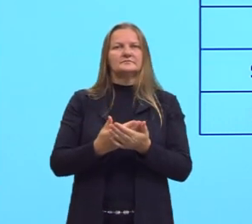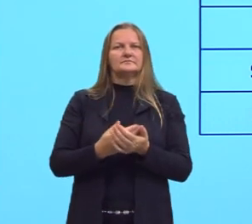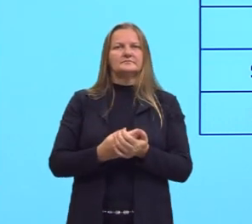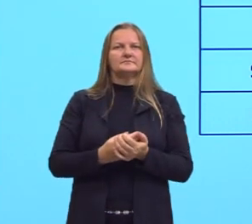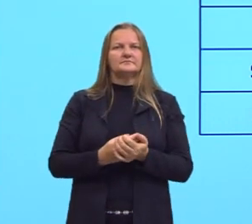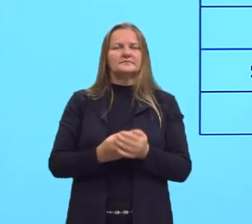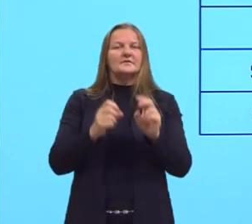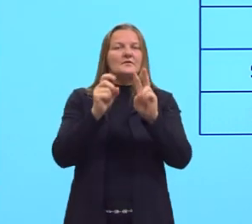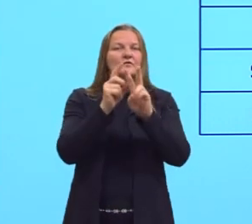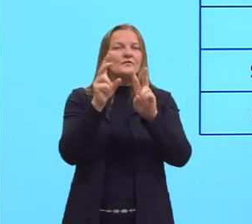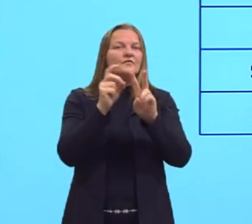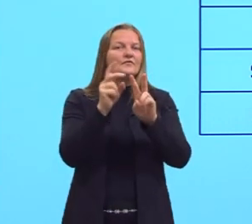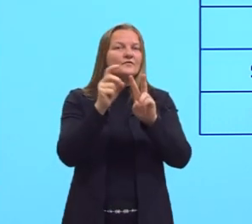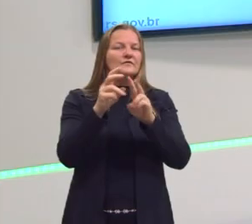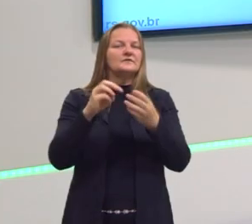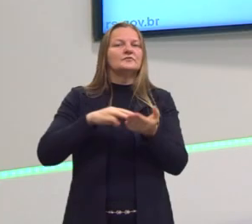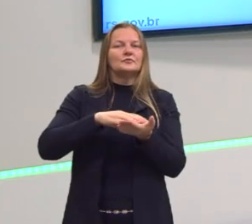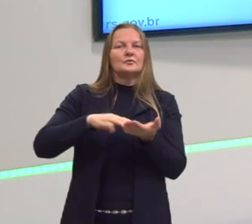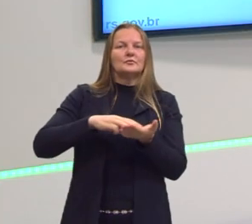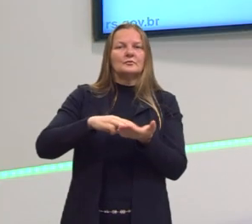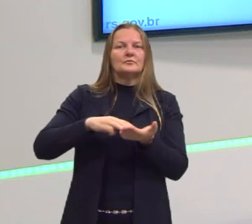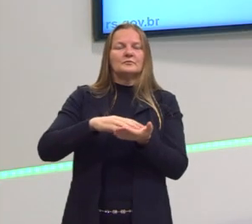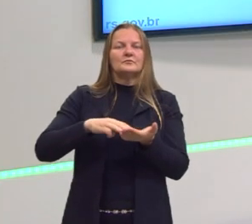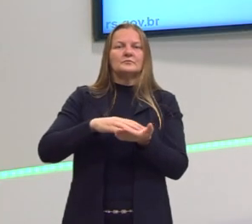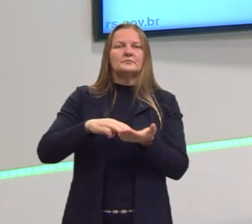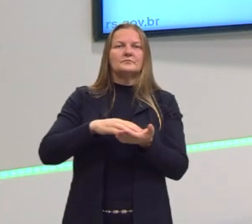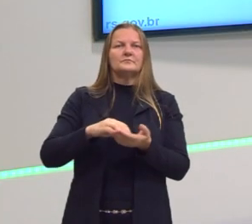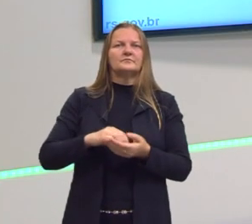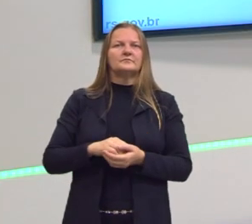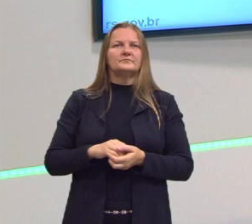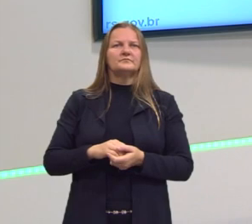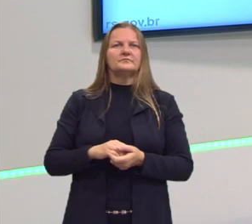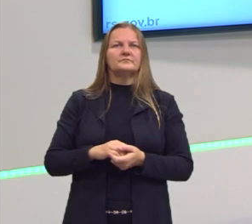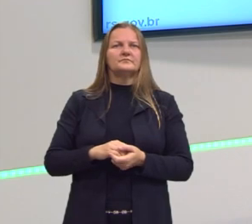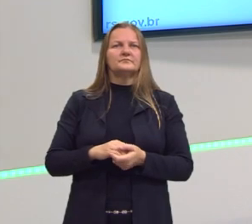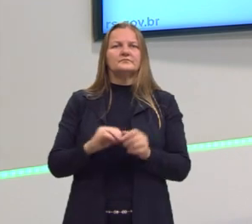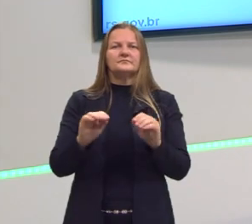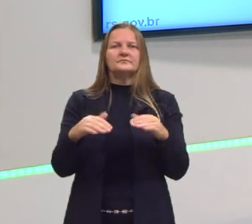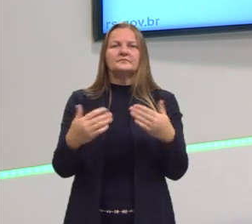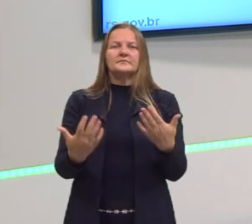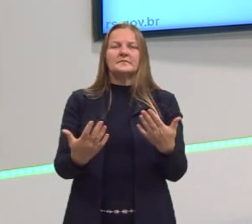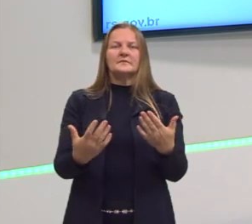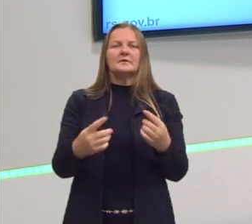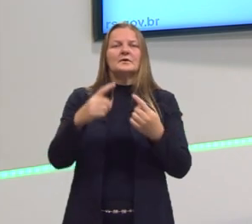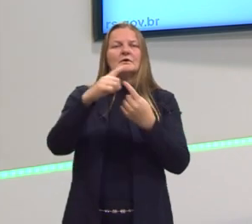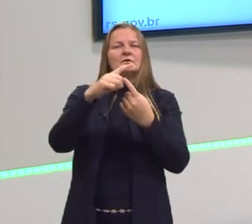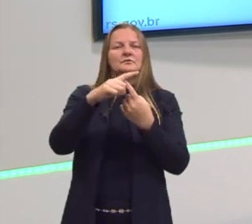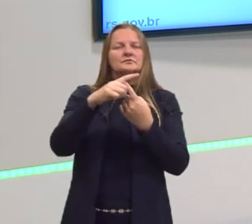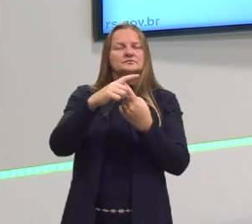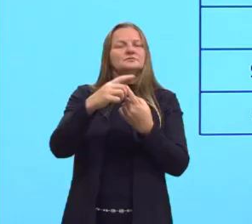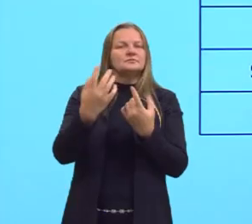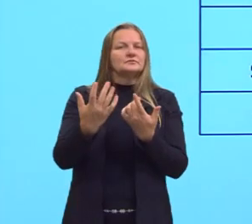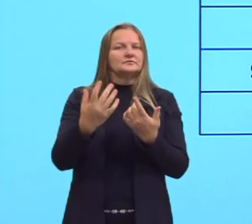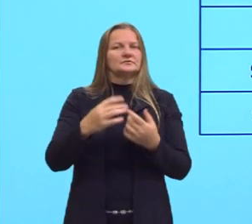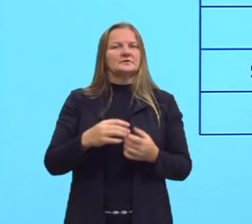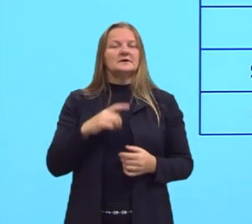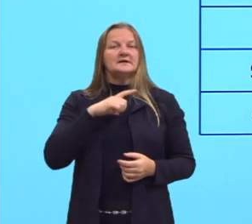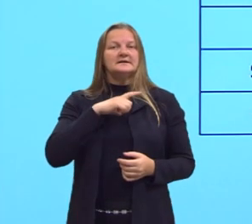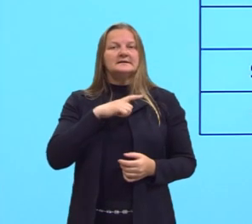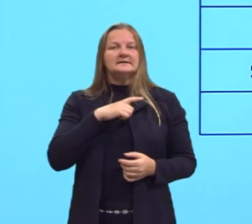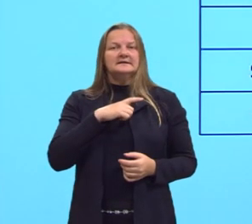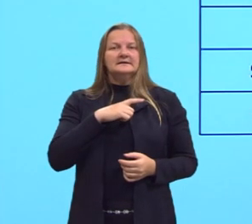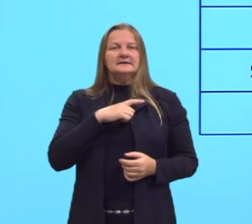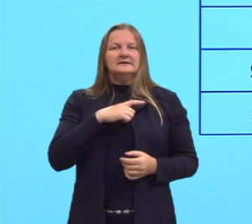vidro, da maionese, salada de maionese. Então, o tipo de coloide, quando eu tenho